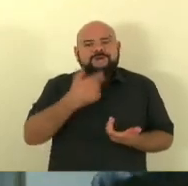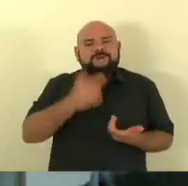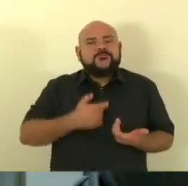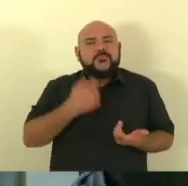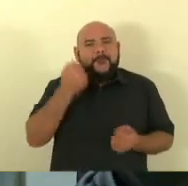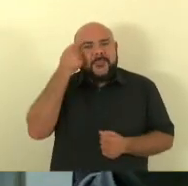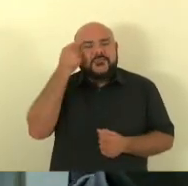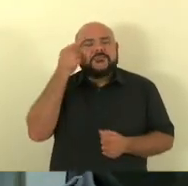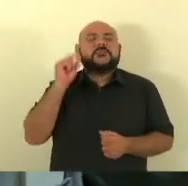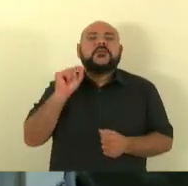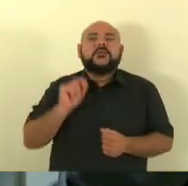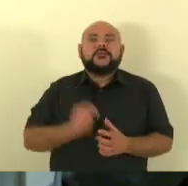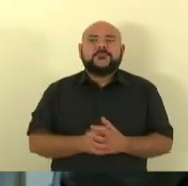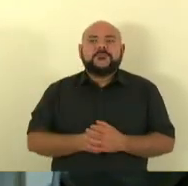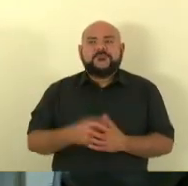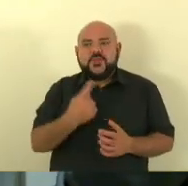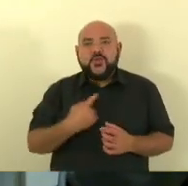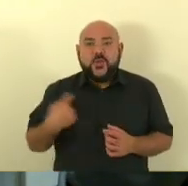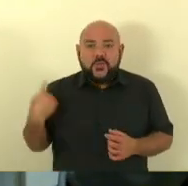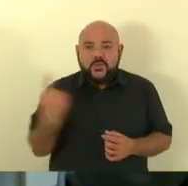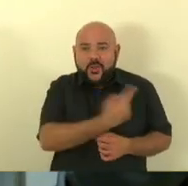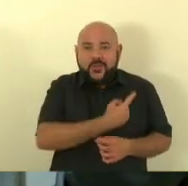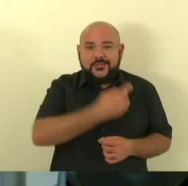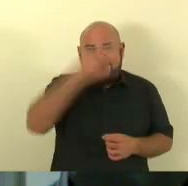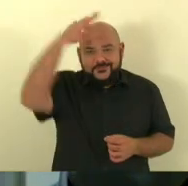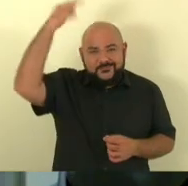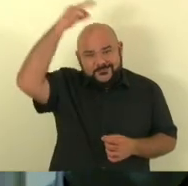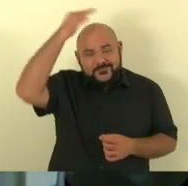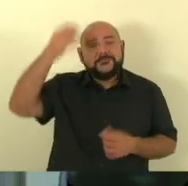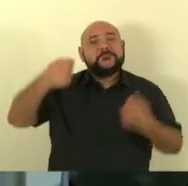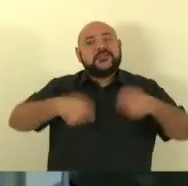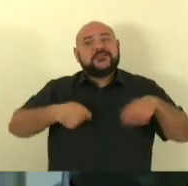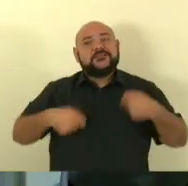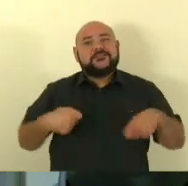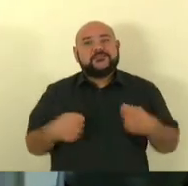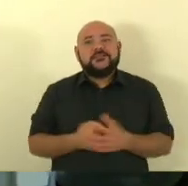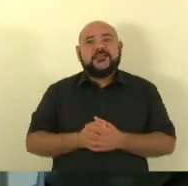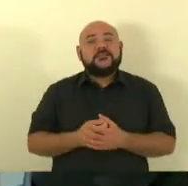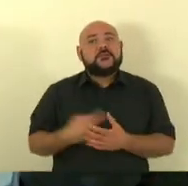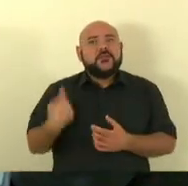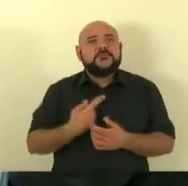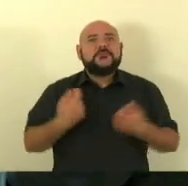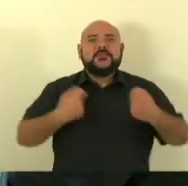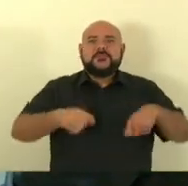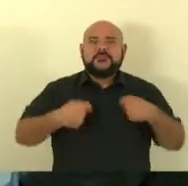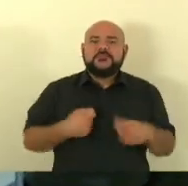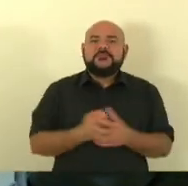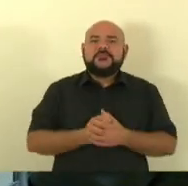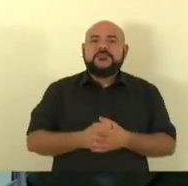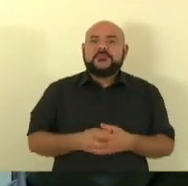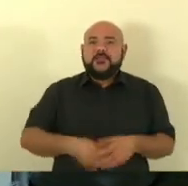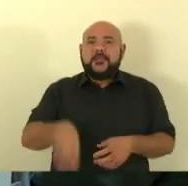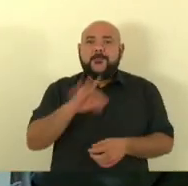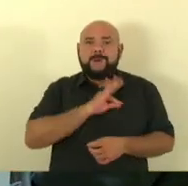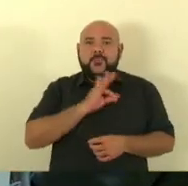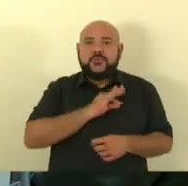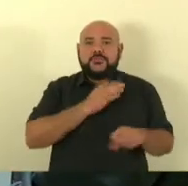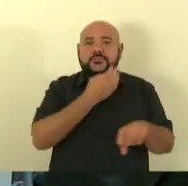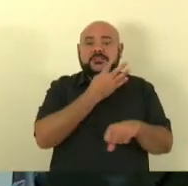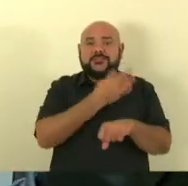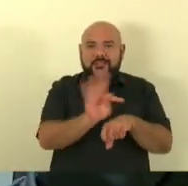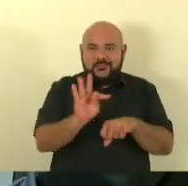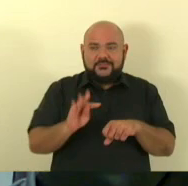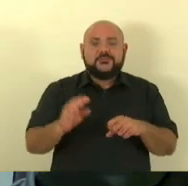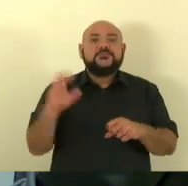nós capixabas é que precisamos nós precisamos ter uma polícia técnico-científica robustecida ela que agora já tem o